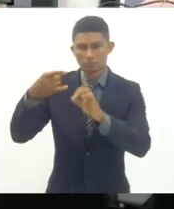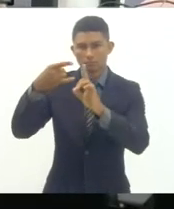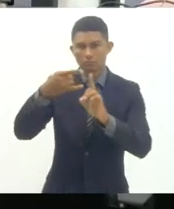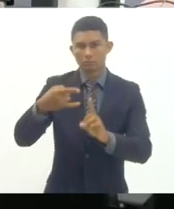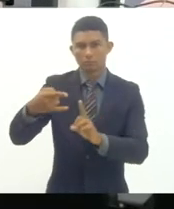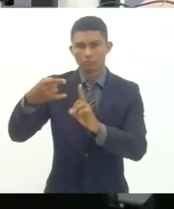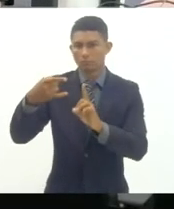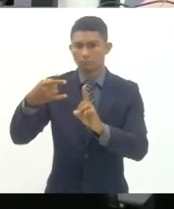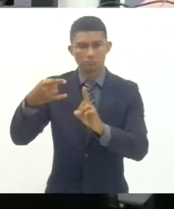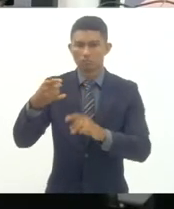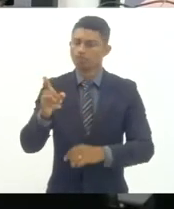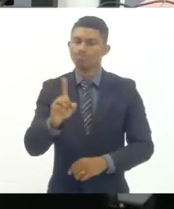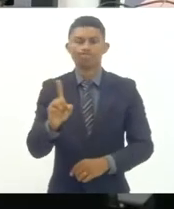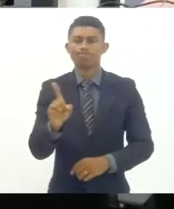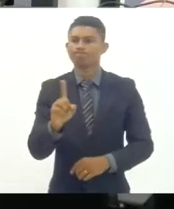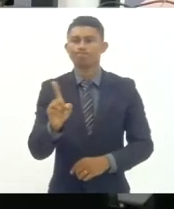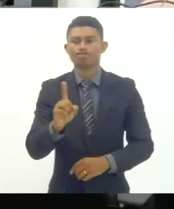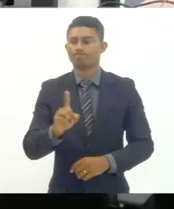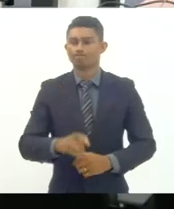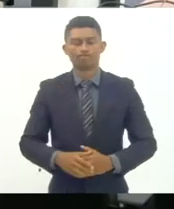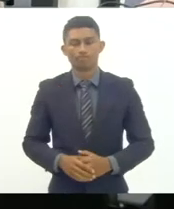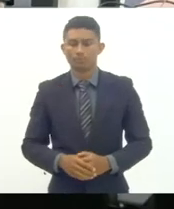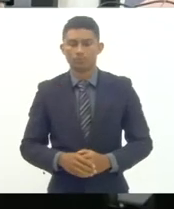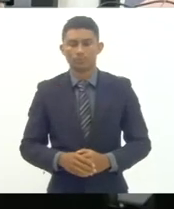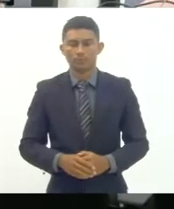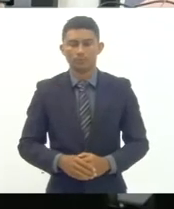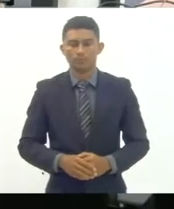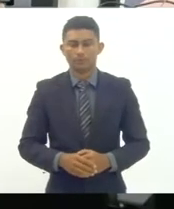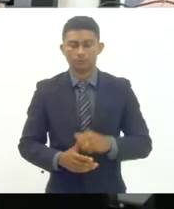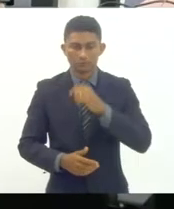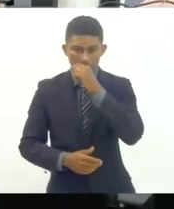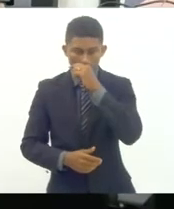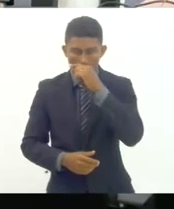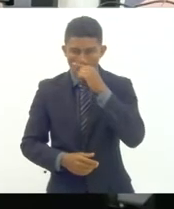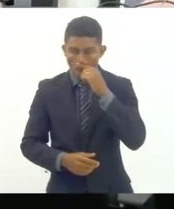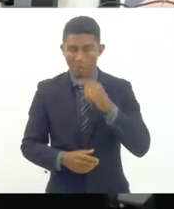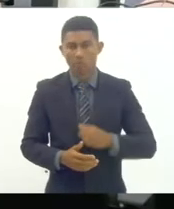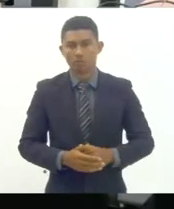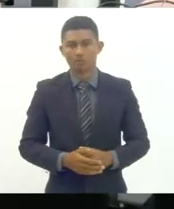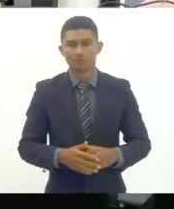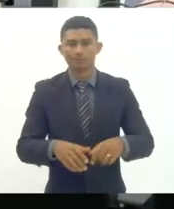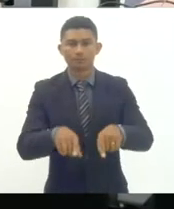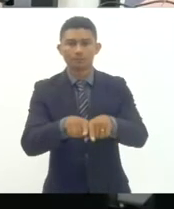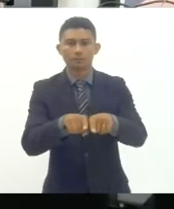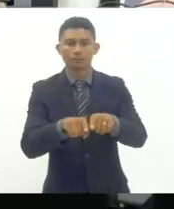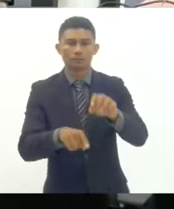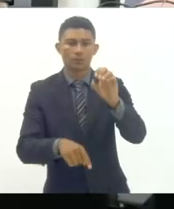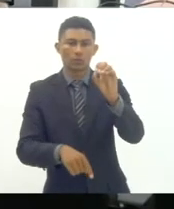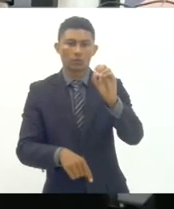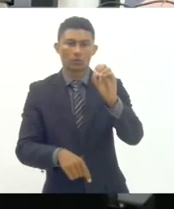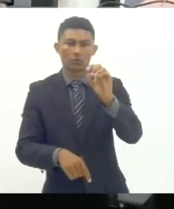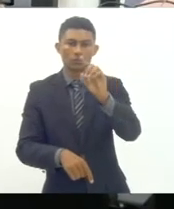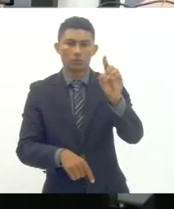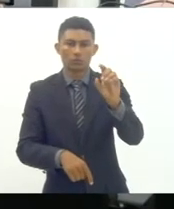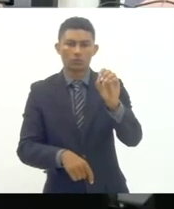não o Diego Cury não está conosco e o Osório Luiz Figueiredo